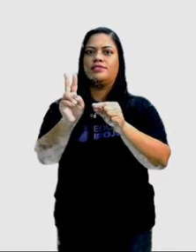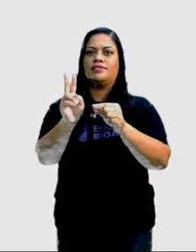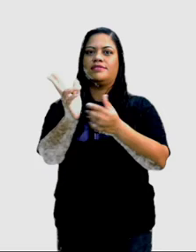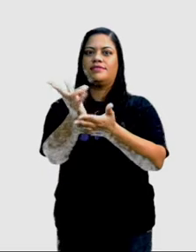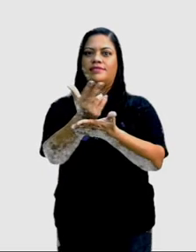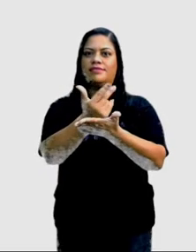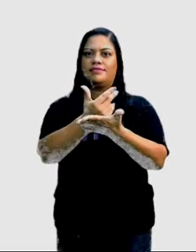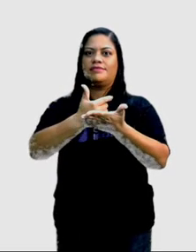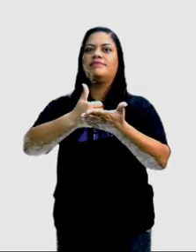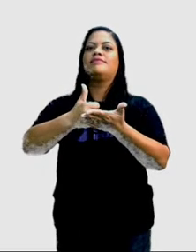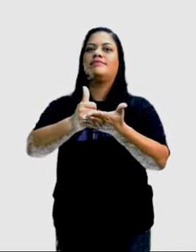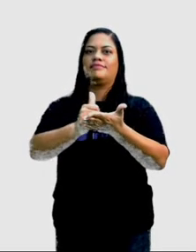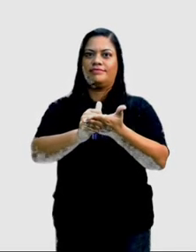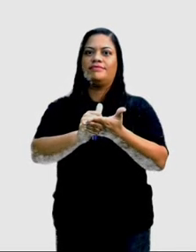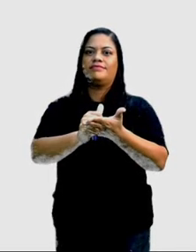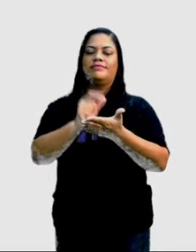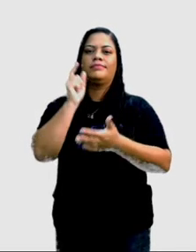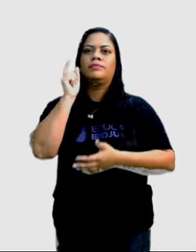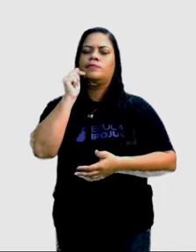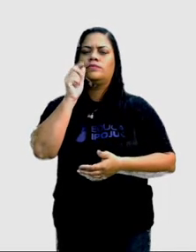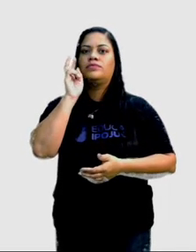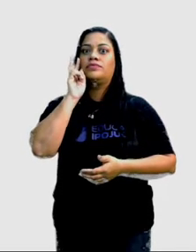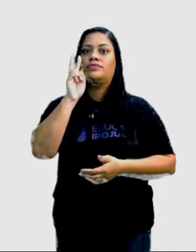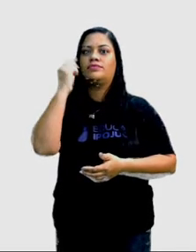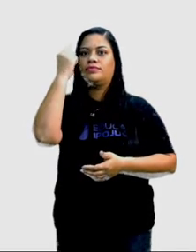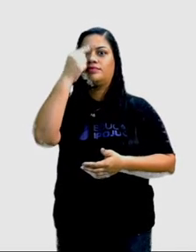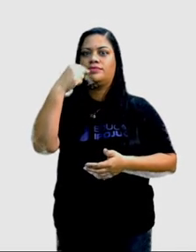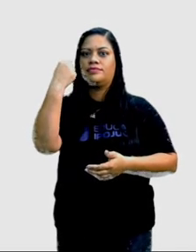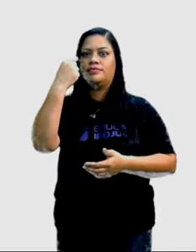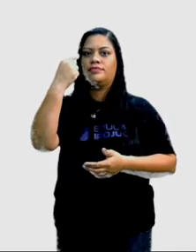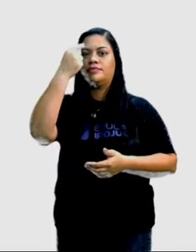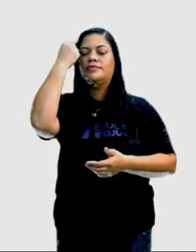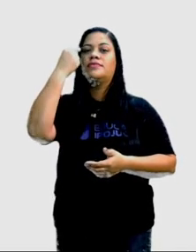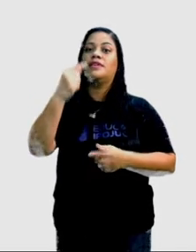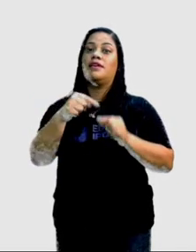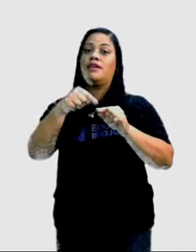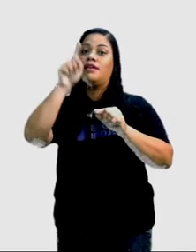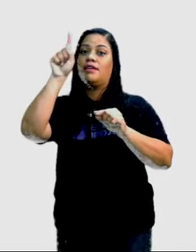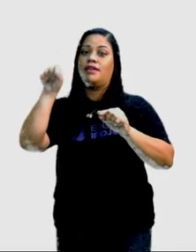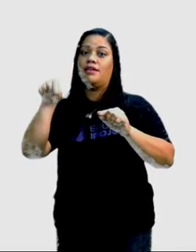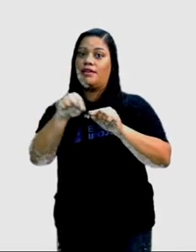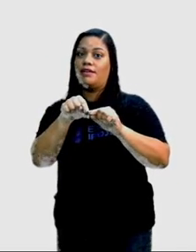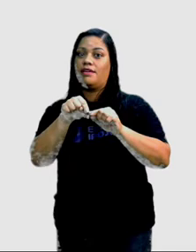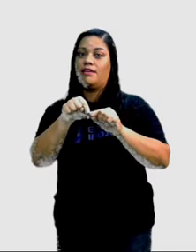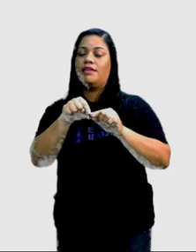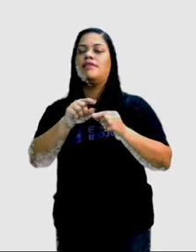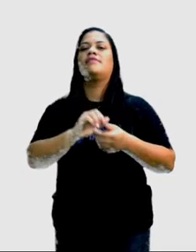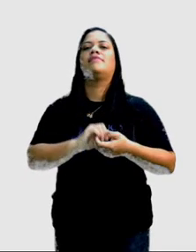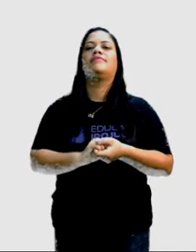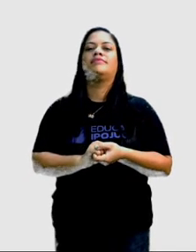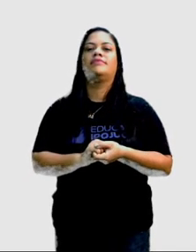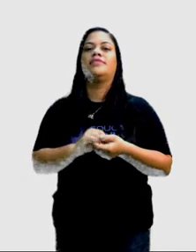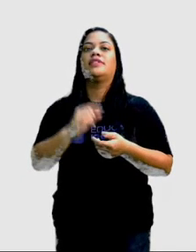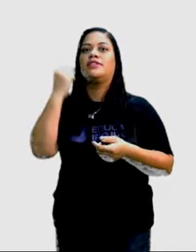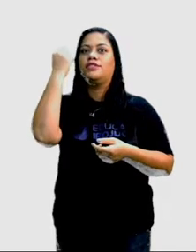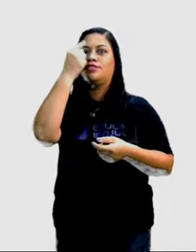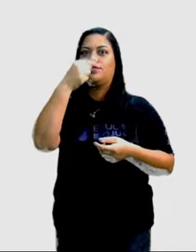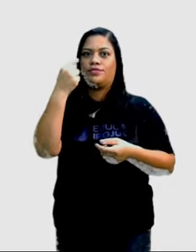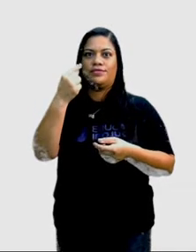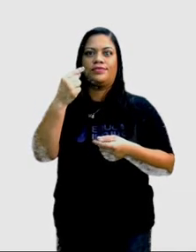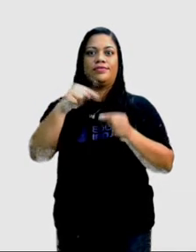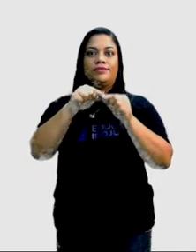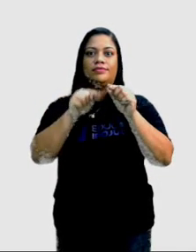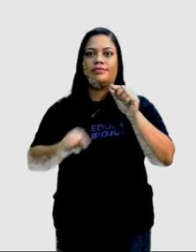rato é um triângulo. Os olhos do rato são círculos. E as